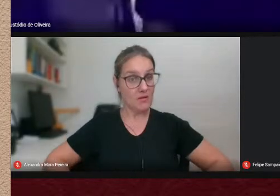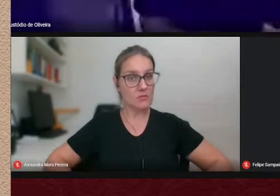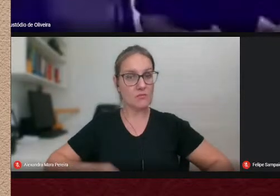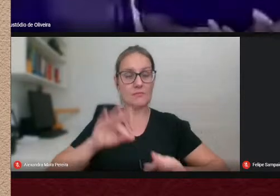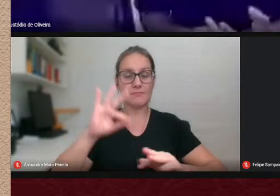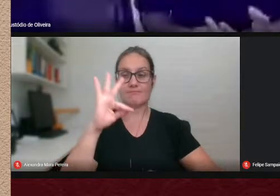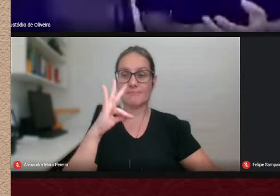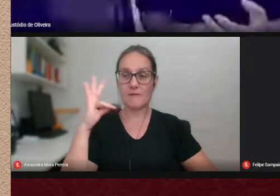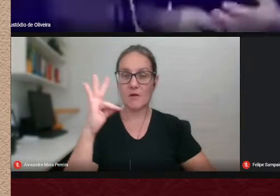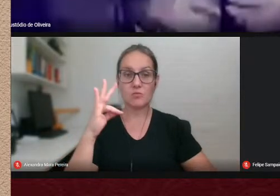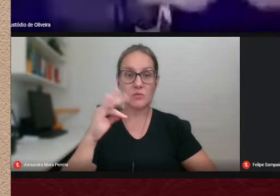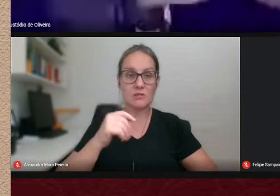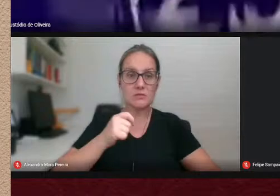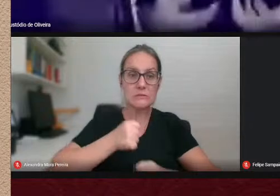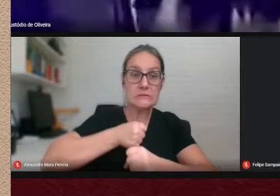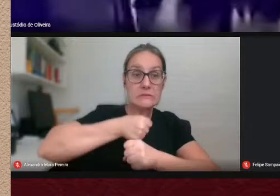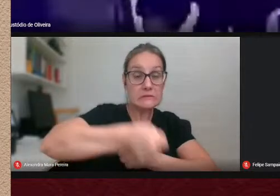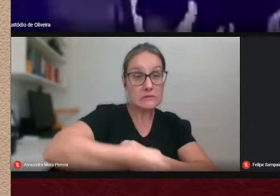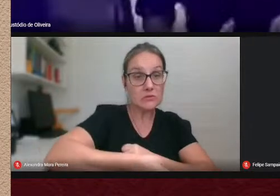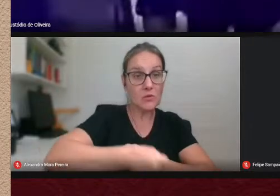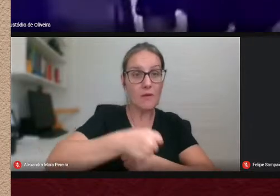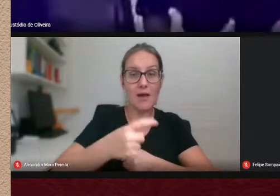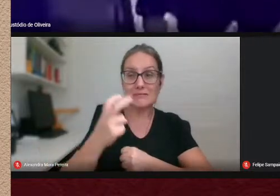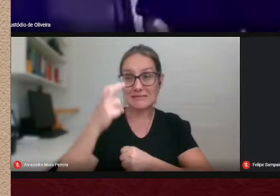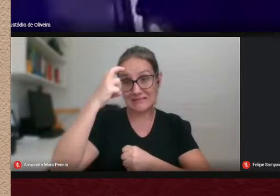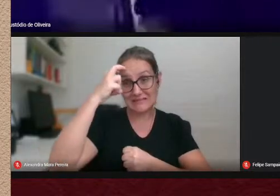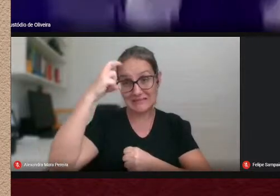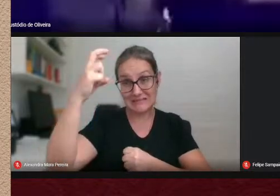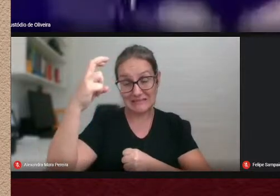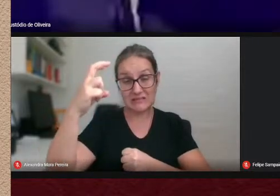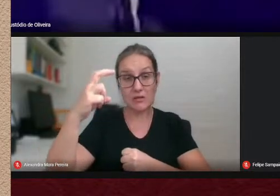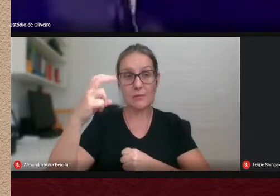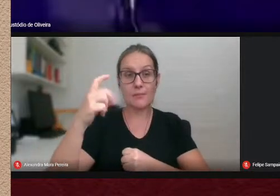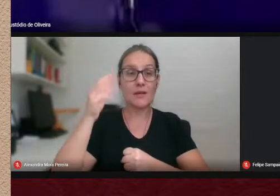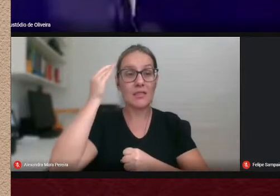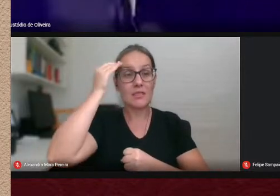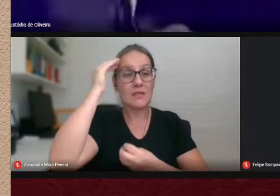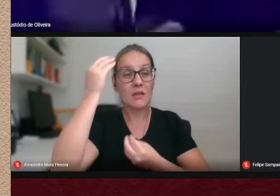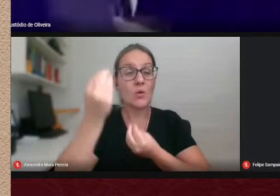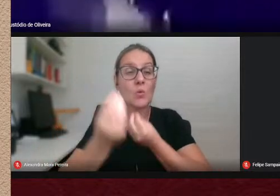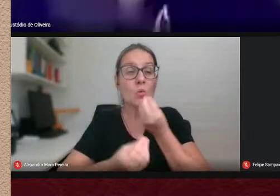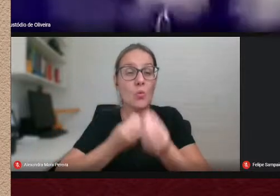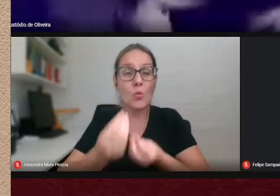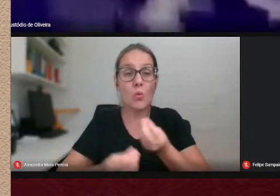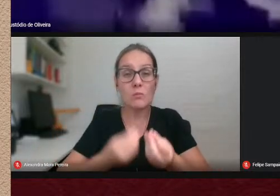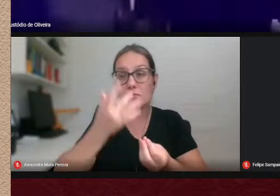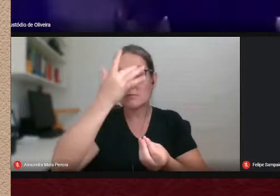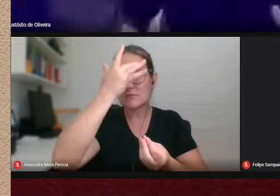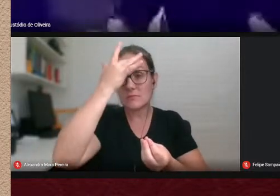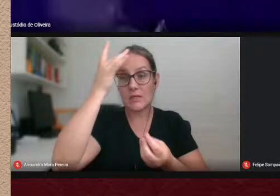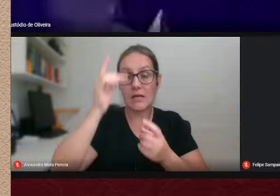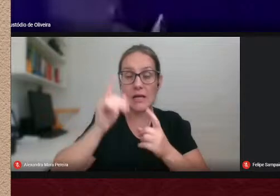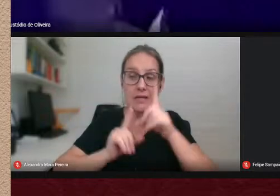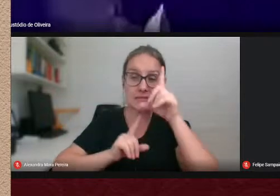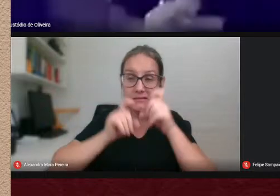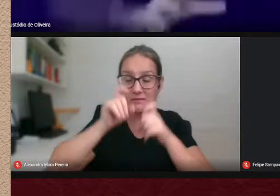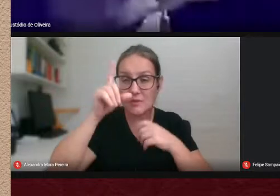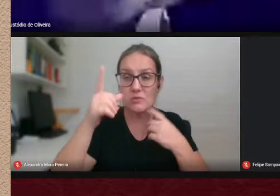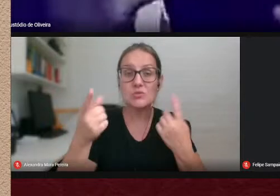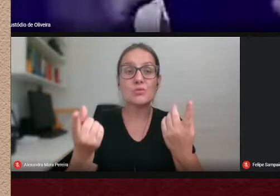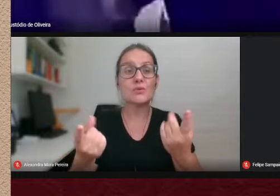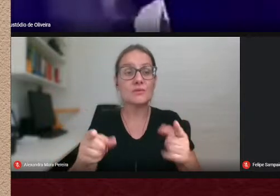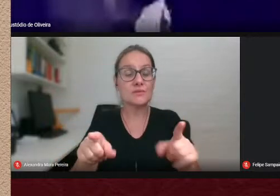e é um esforço intelectual muito grande para se compreender como que as pressões anímicas que